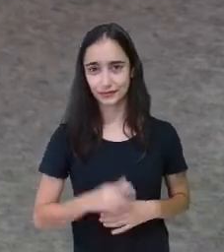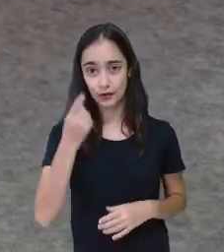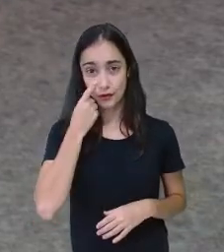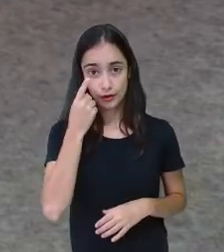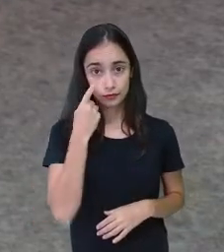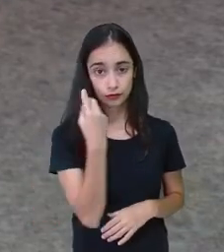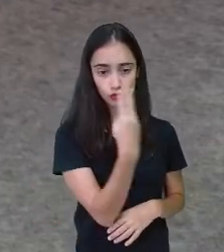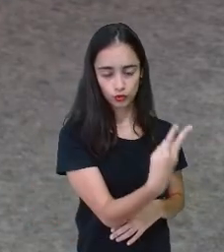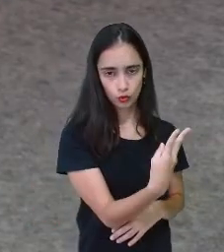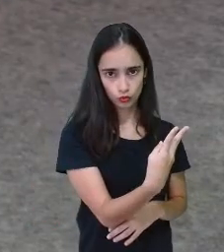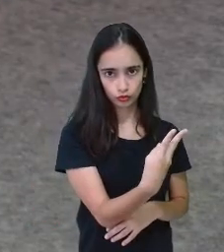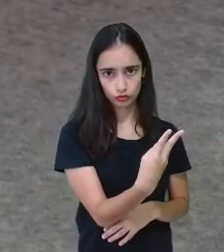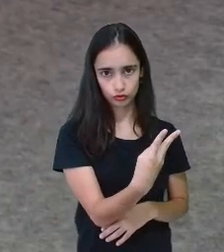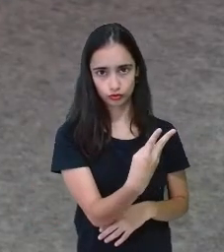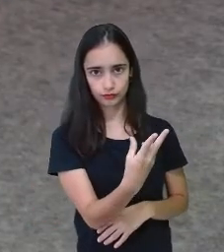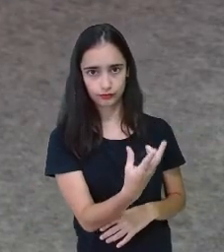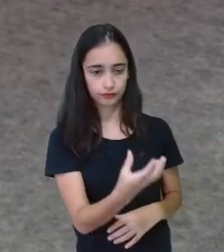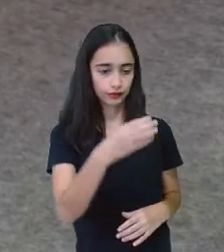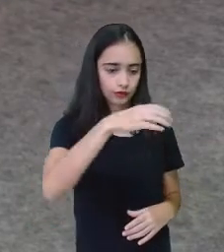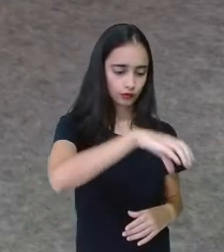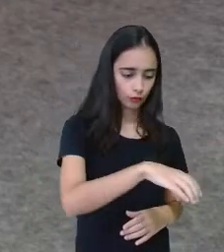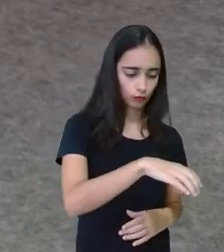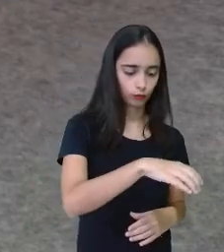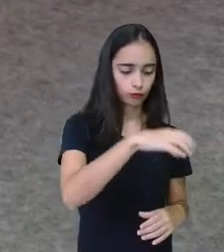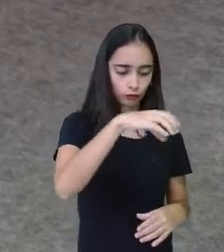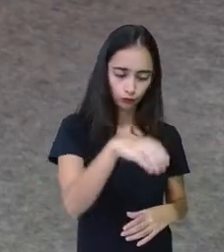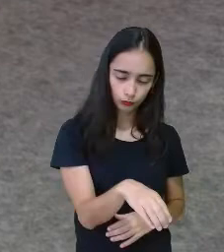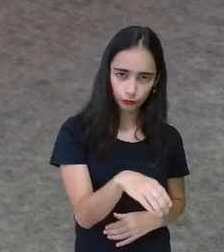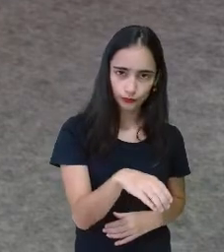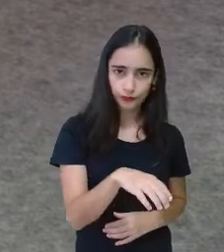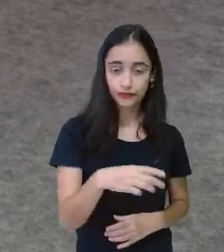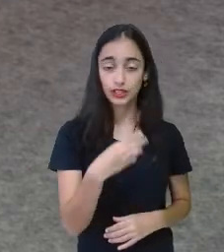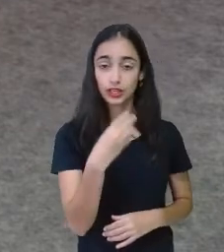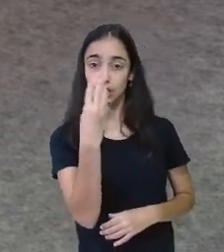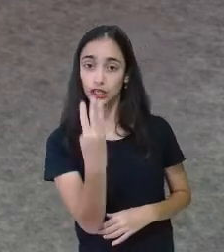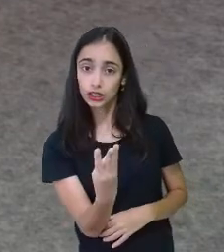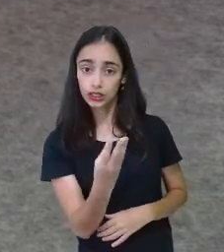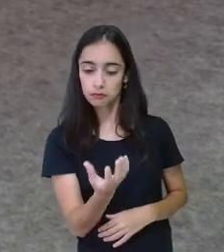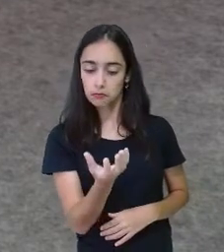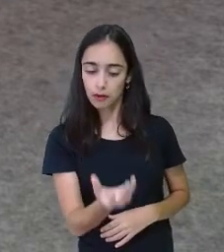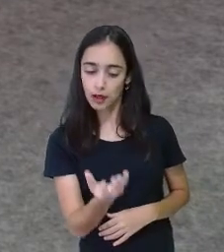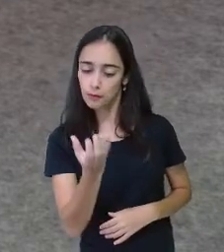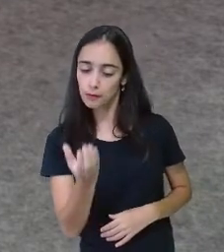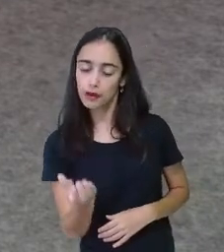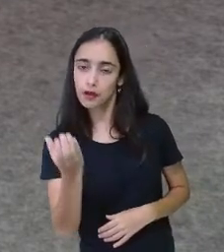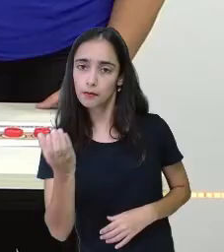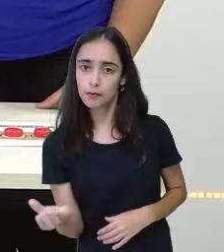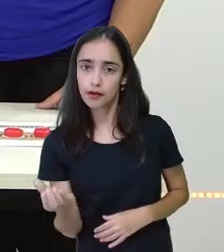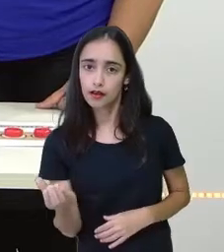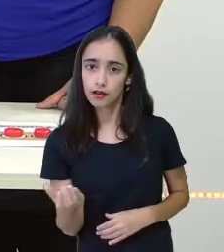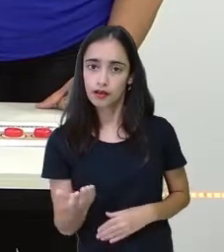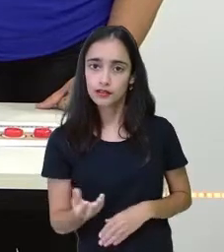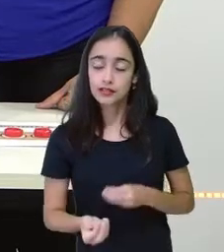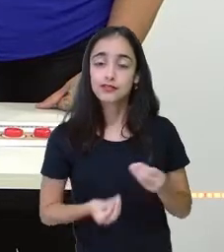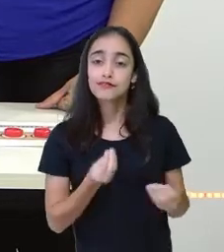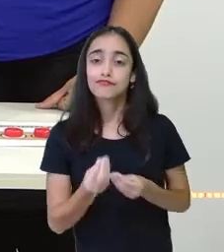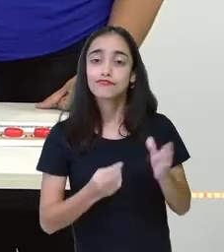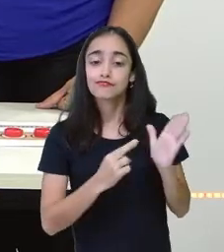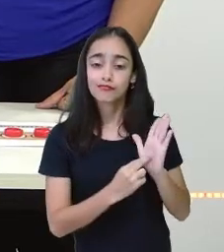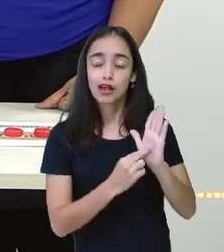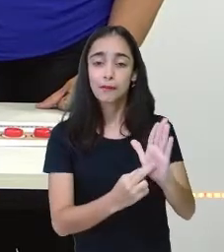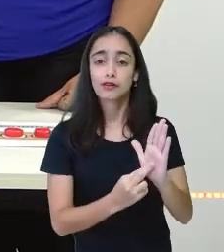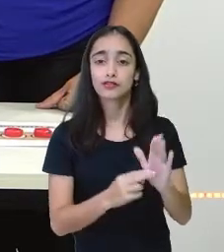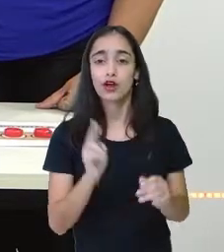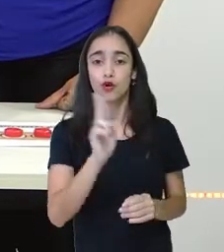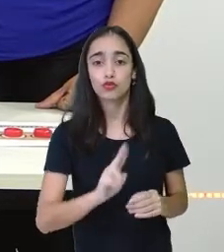Olha aí, duas tampinhas viradas para baixo e três viradas para cima. Então, se eu fosse representar com os dedinhos, seria